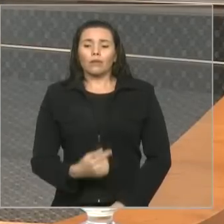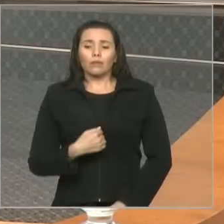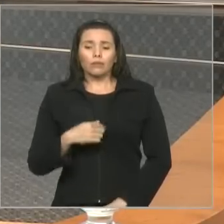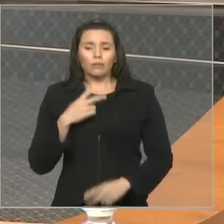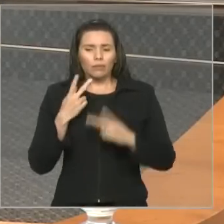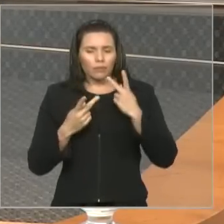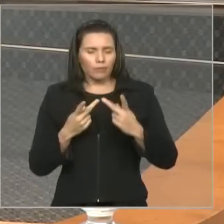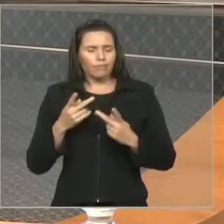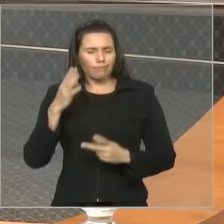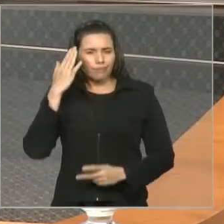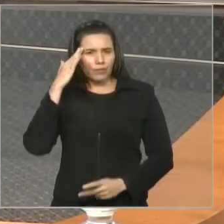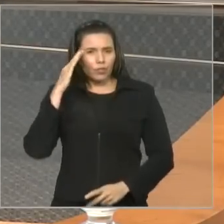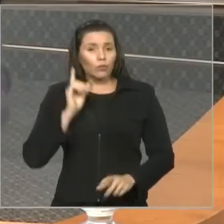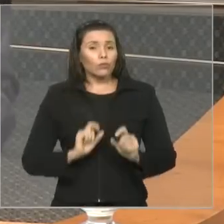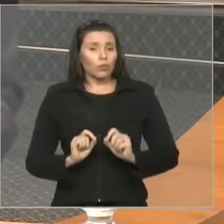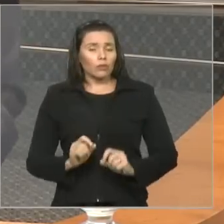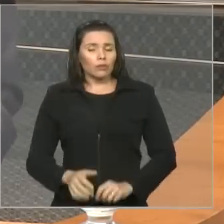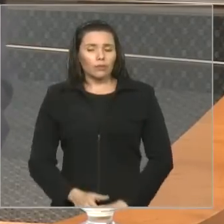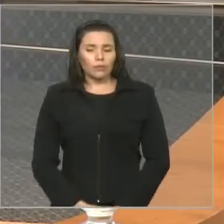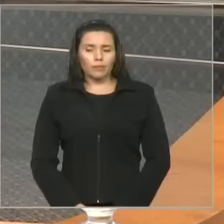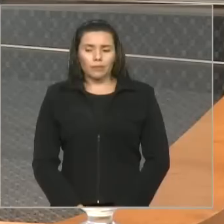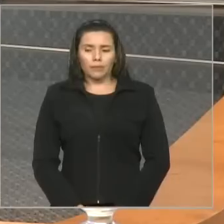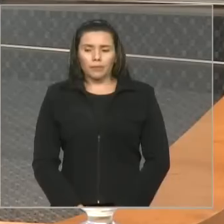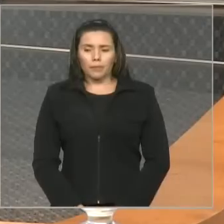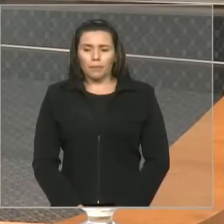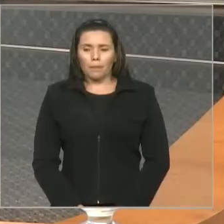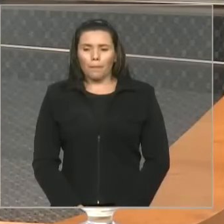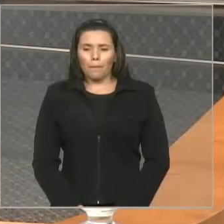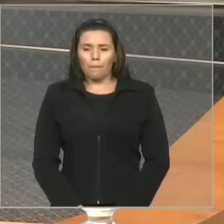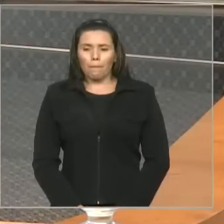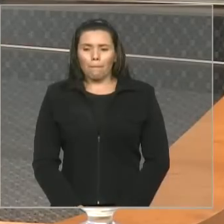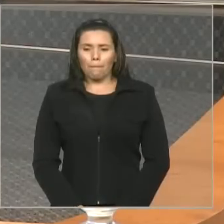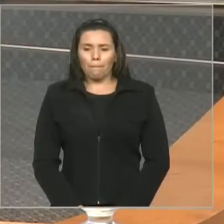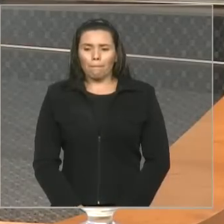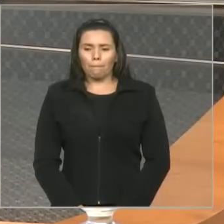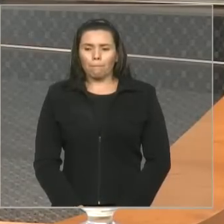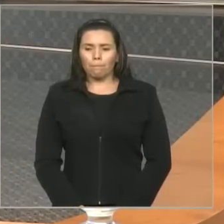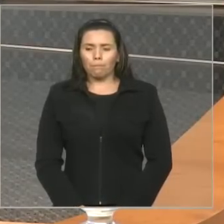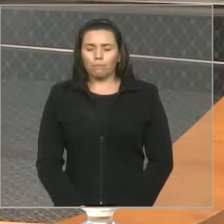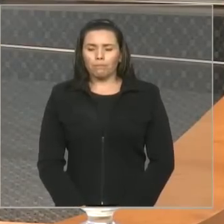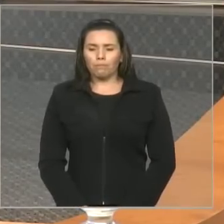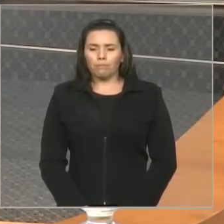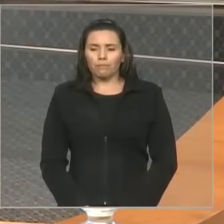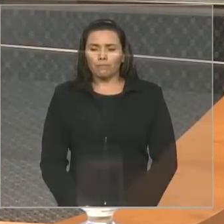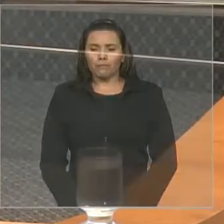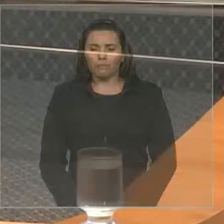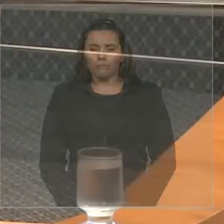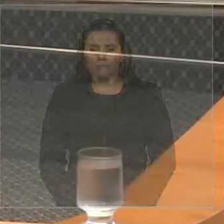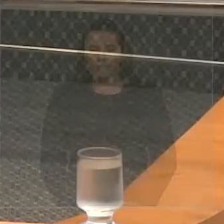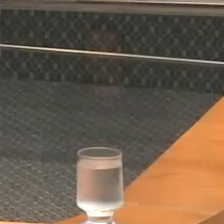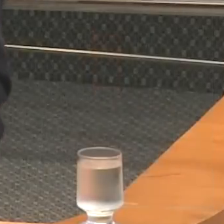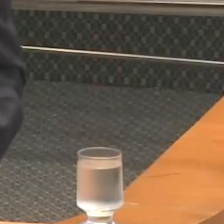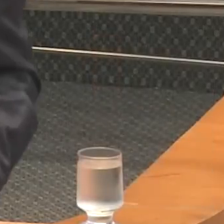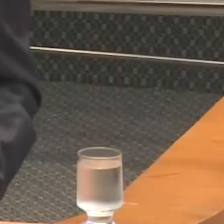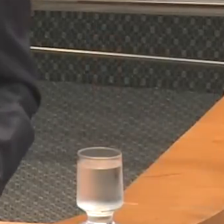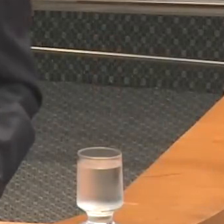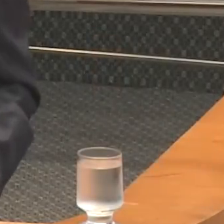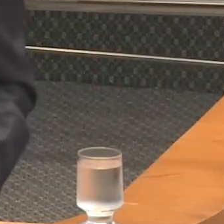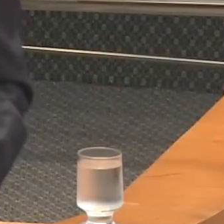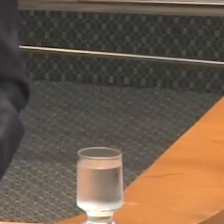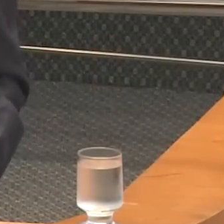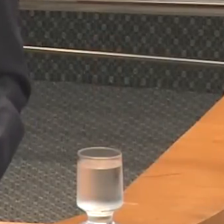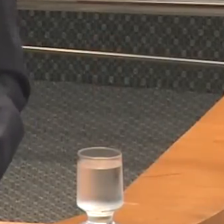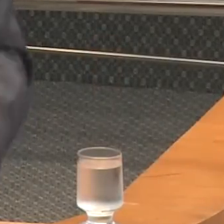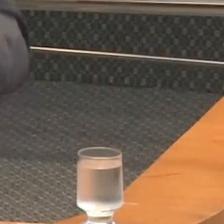deputado Otelino fez uma palestra em relação às vezes que foi fechado o parlamento, da fragilidade, na Idade Média não foi preciso ser fechado, não existia o